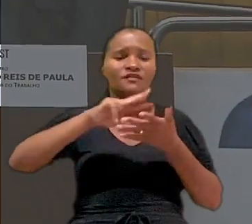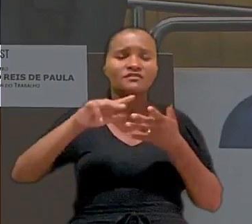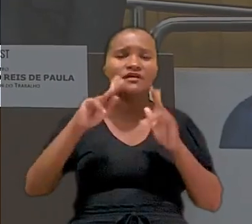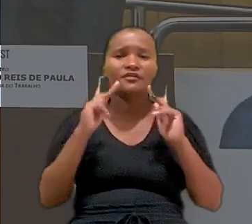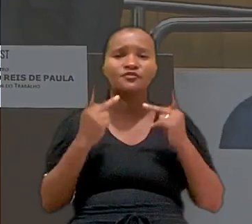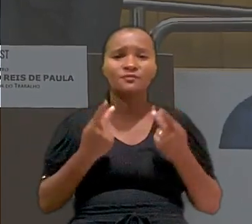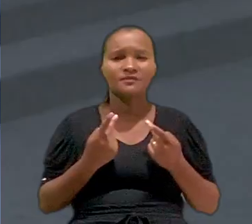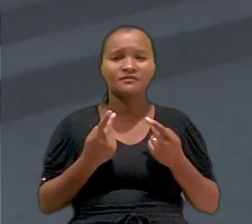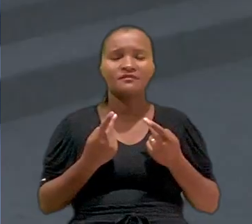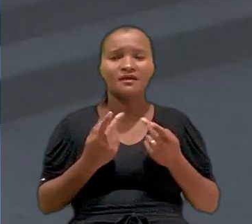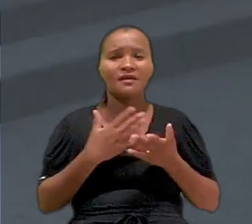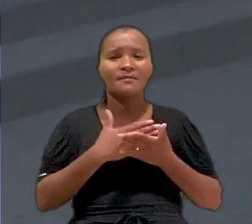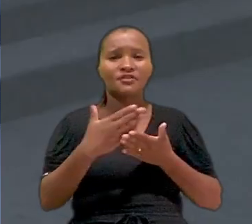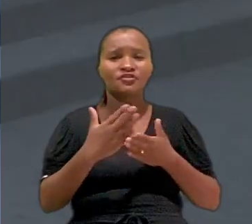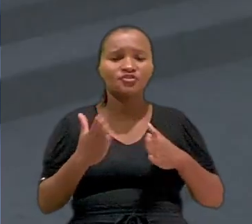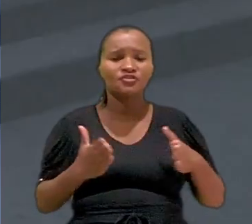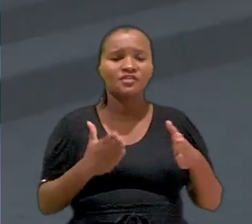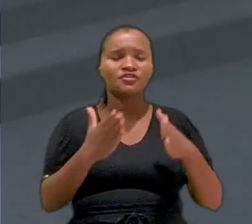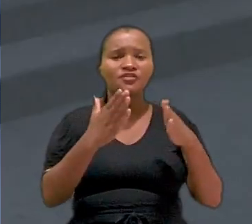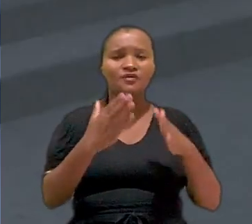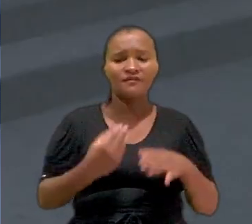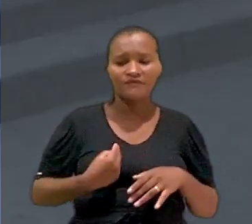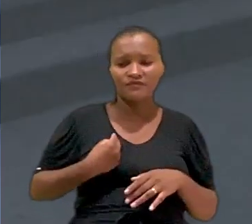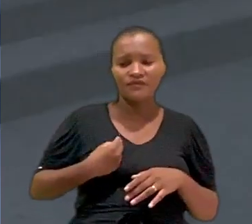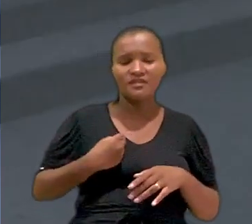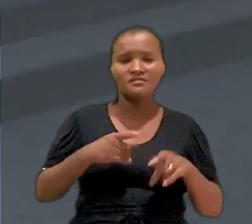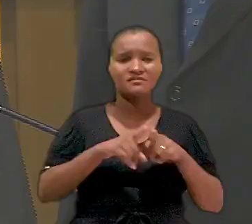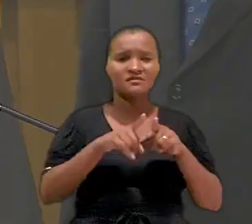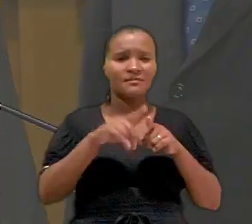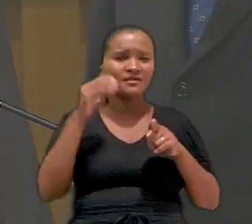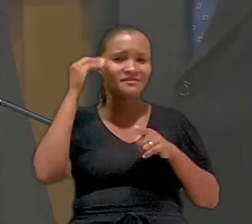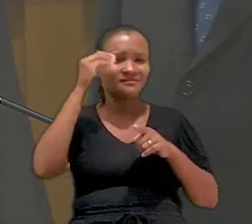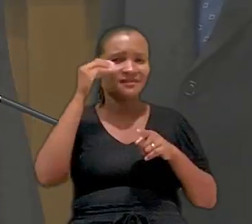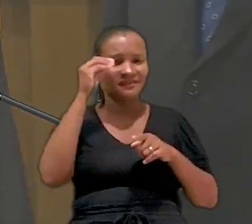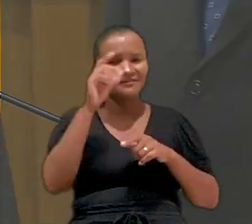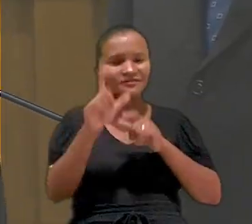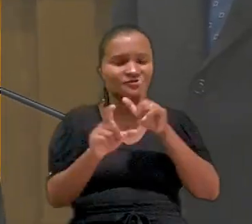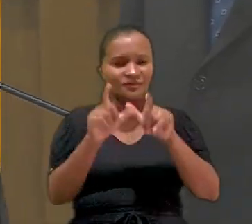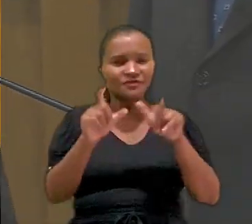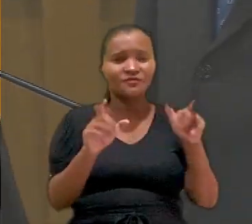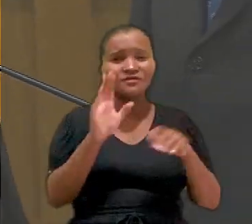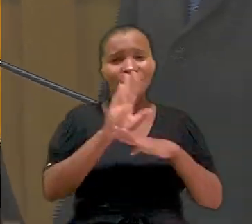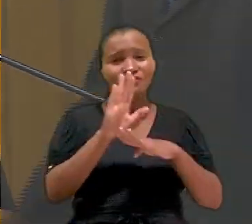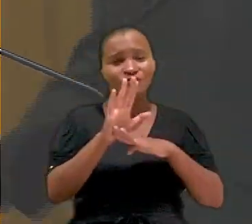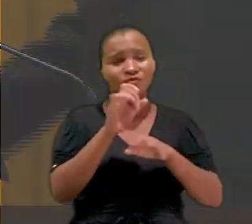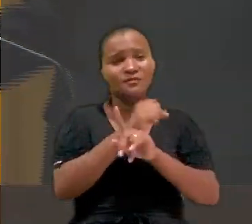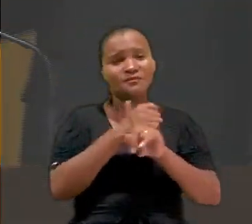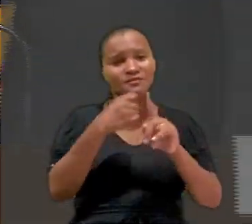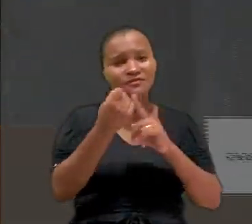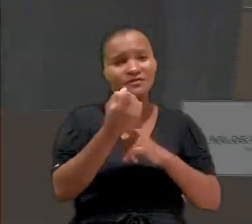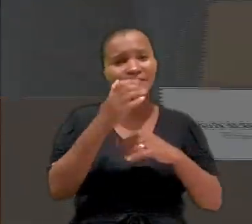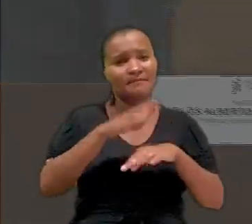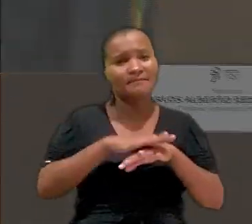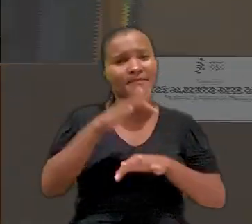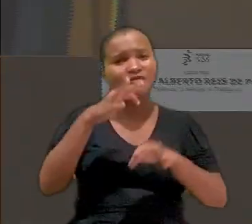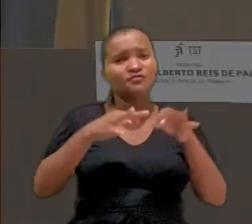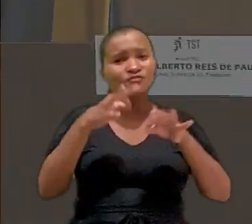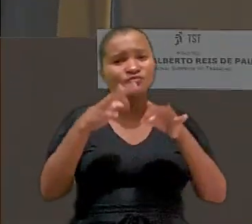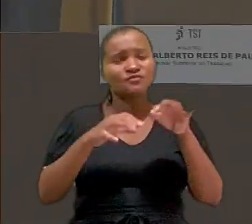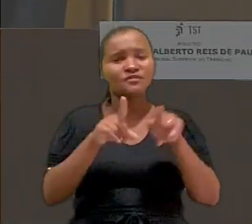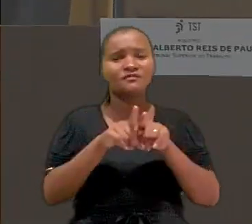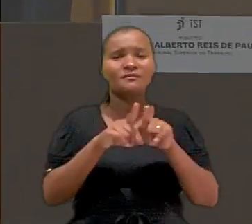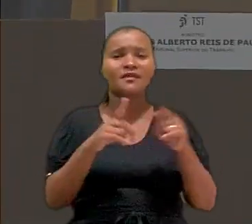diversidade humana a partir de trajetórias, vivências e experiências de pessoas que contribuem para uma sociedade mais